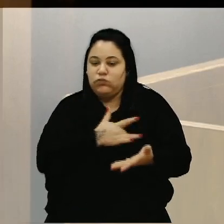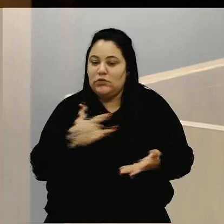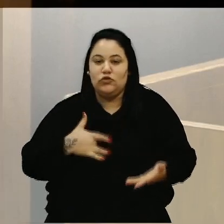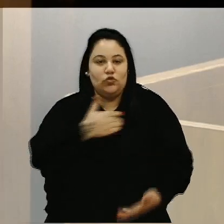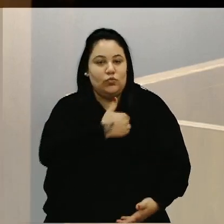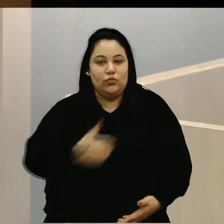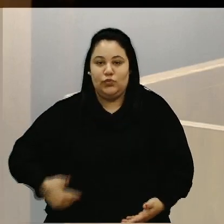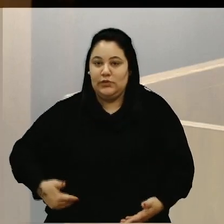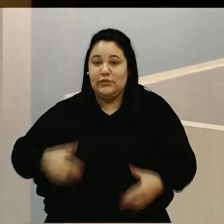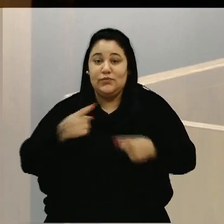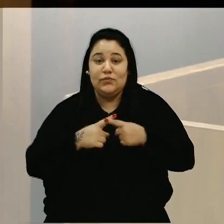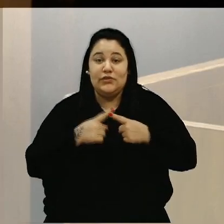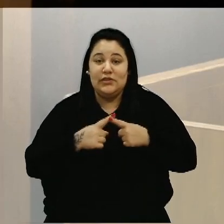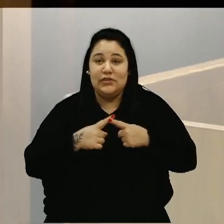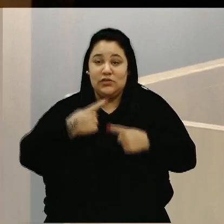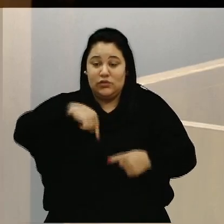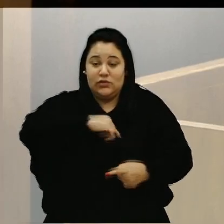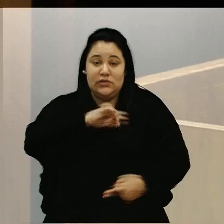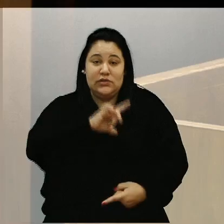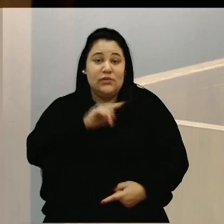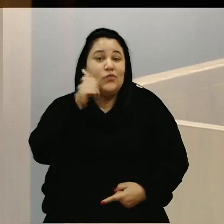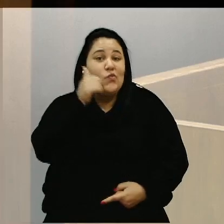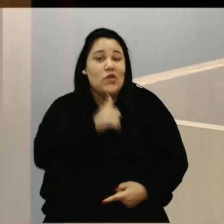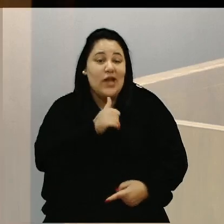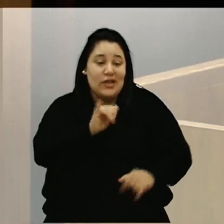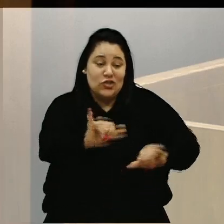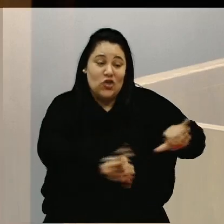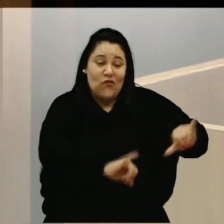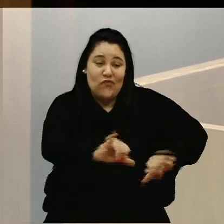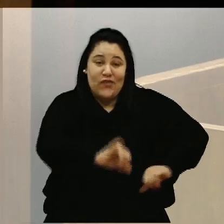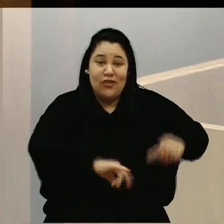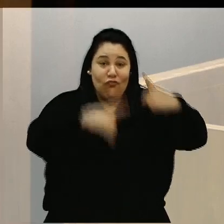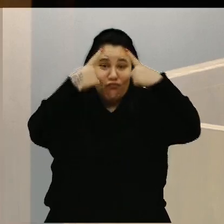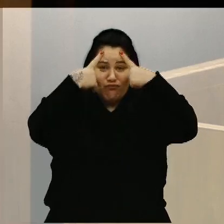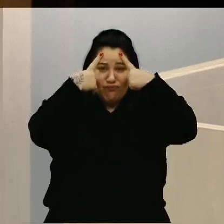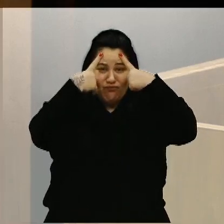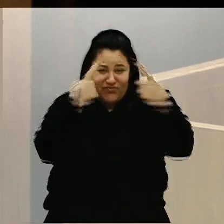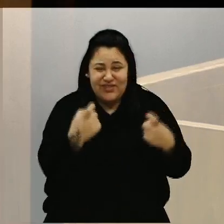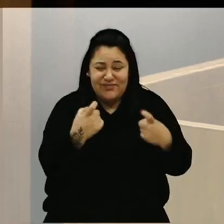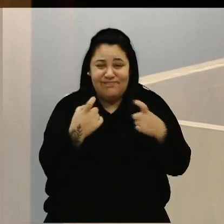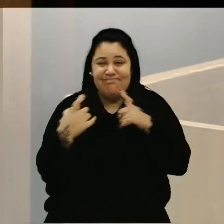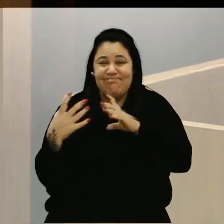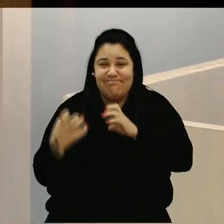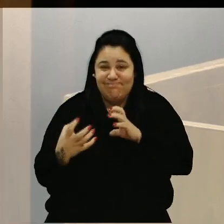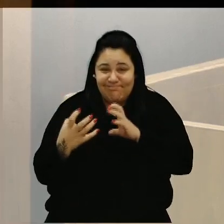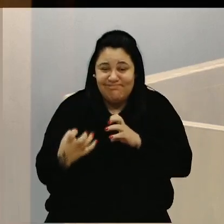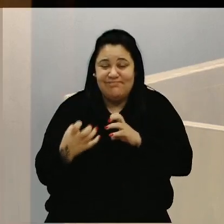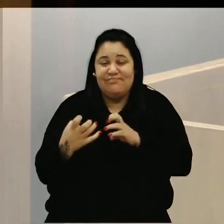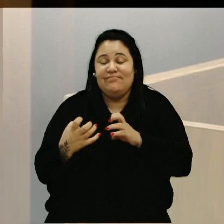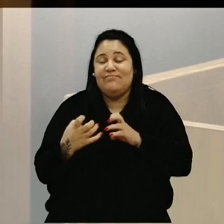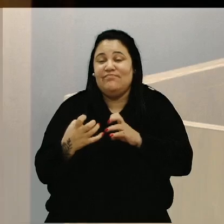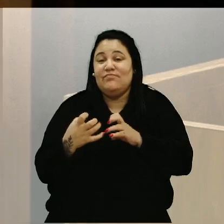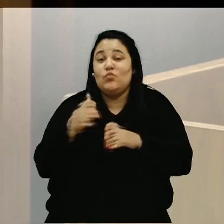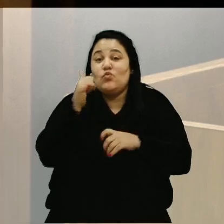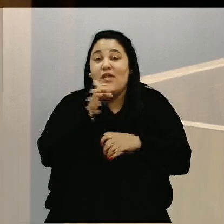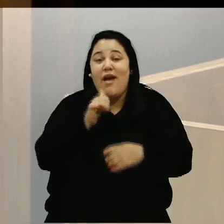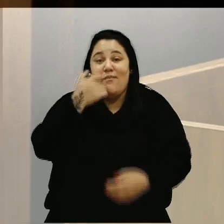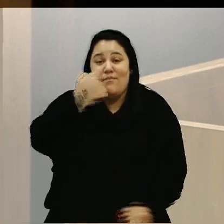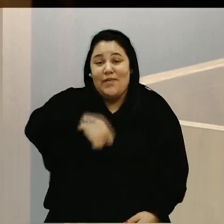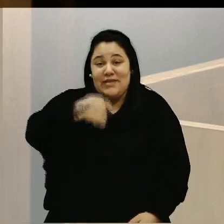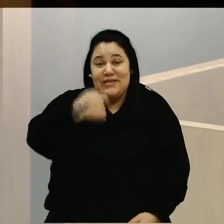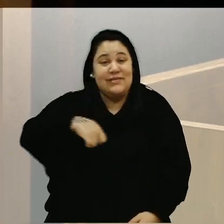partir do momento que a gente tem mulheres sofrendo violência, mulheres que, de alguma forma, precisam de uma